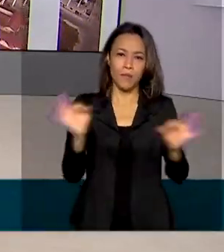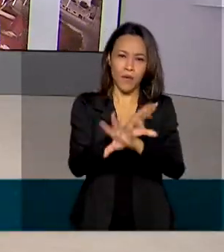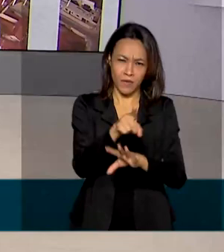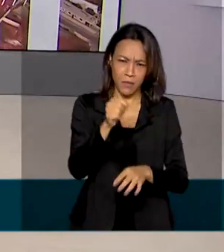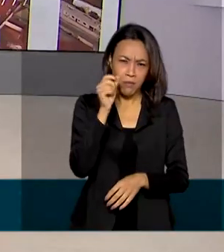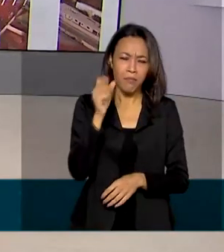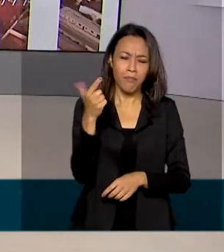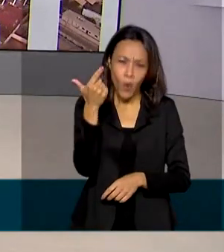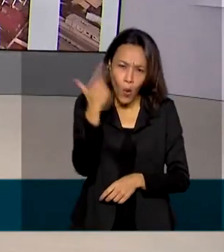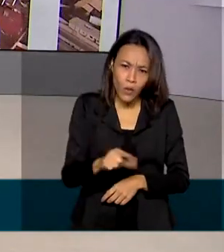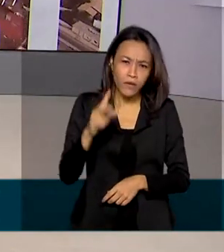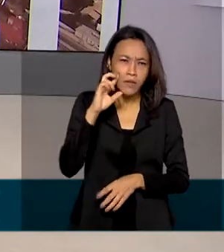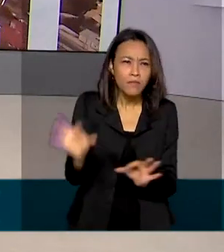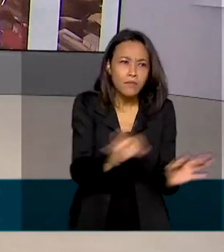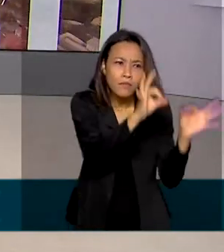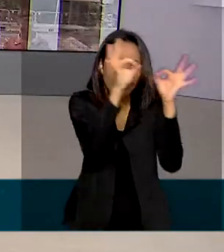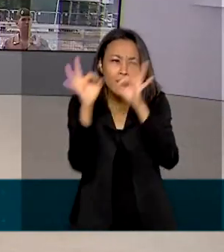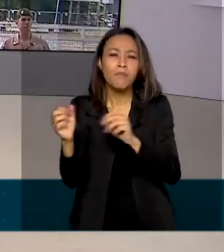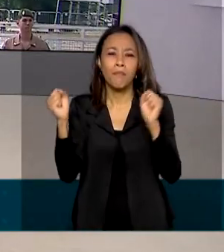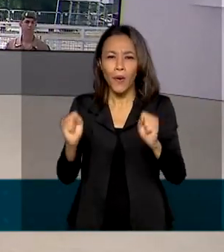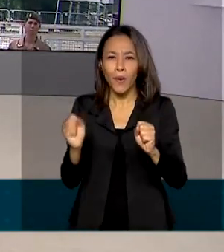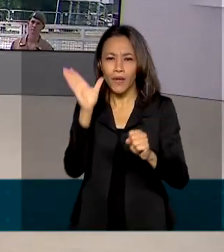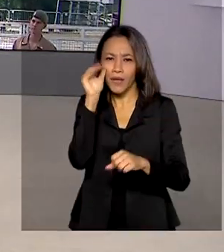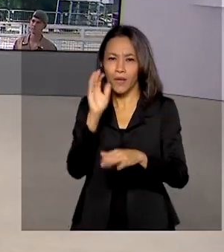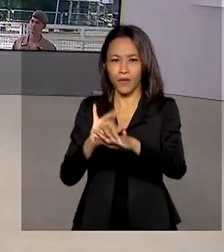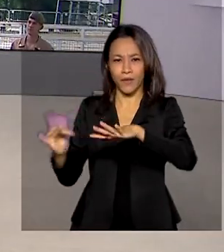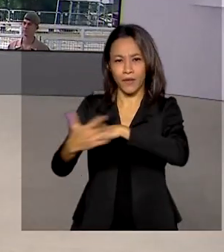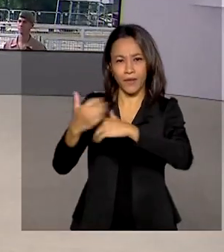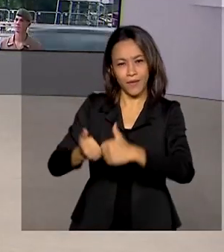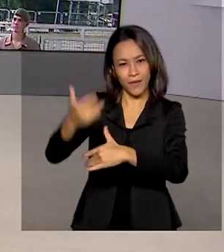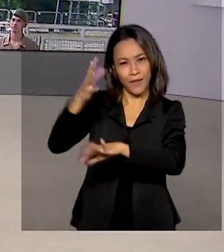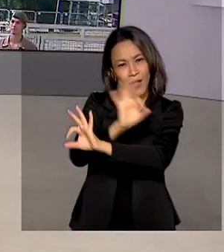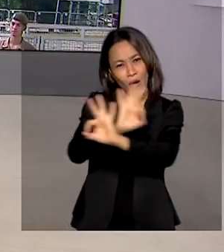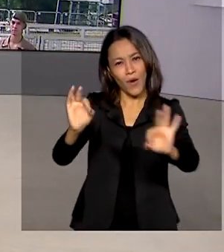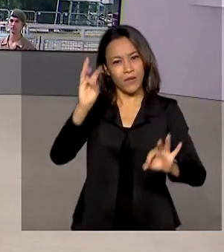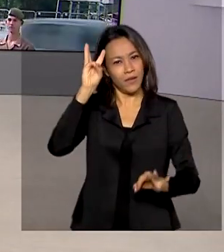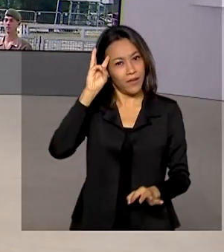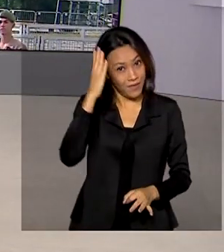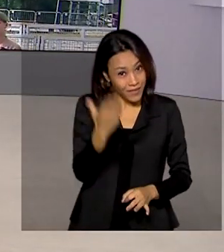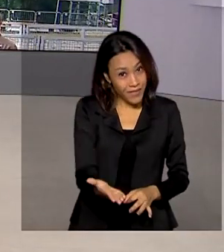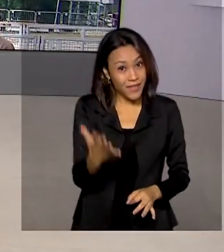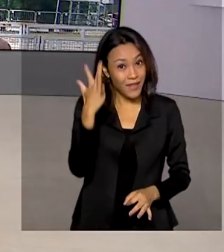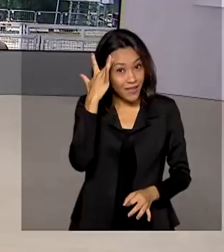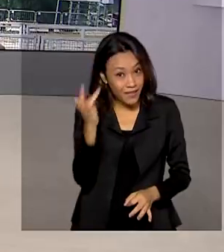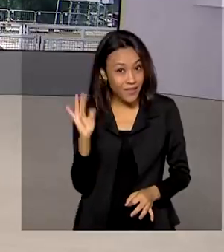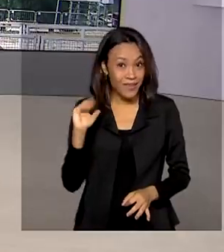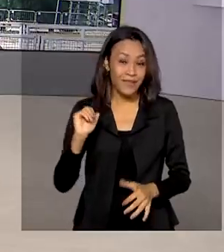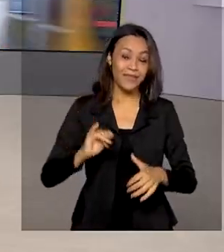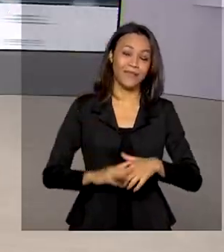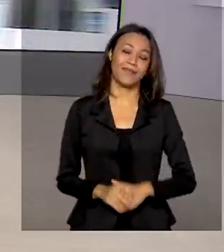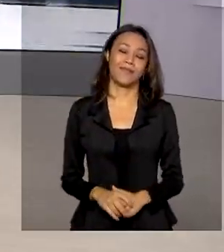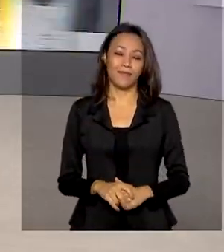pode rever as reportagens de hoje nas nossas redes sociais. Ótima terça-feira para você e até amanhã.